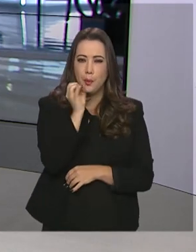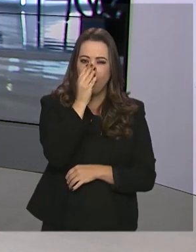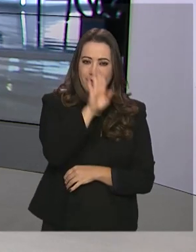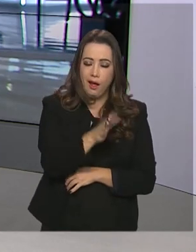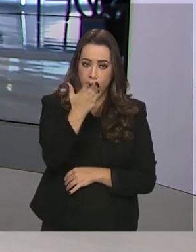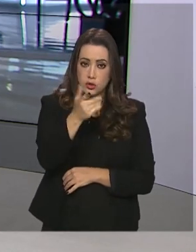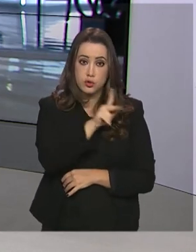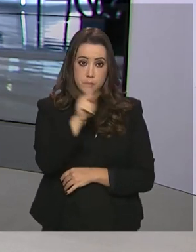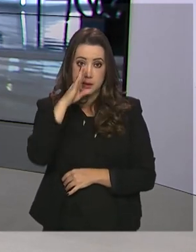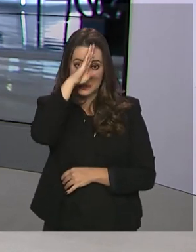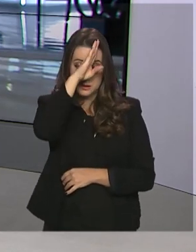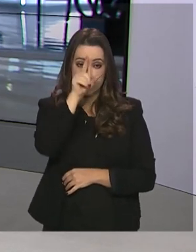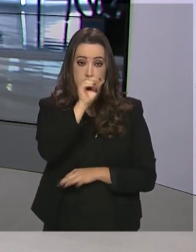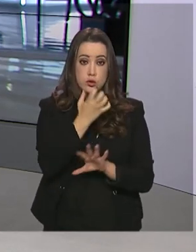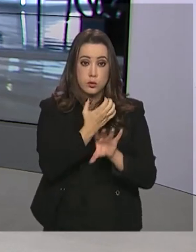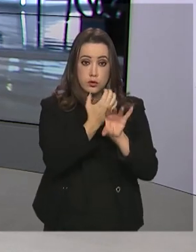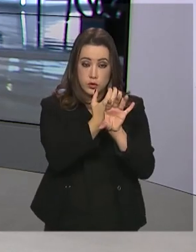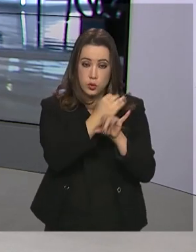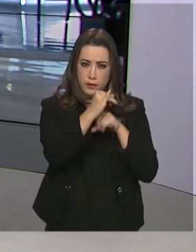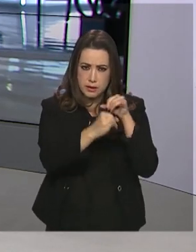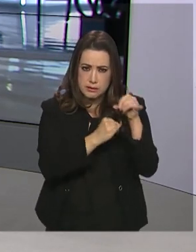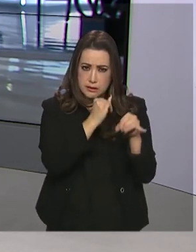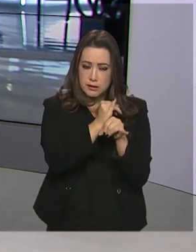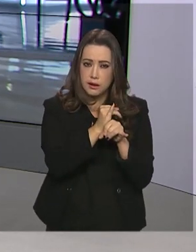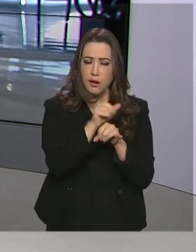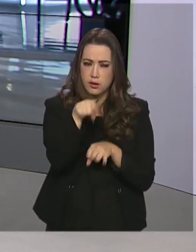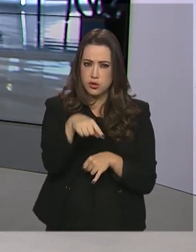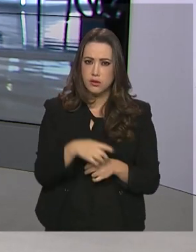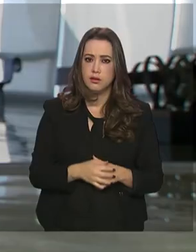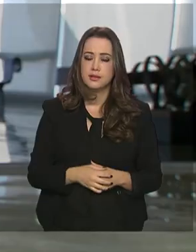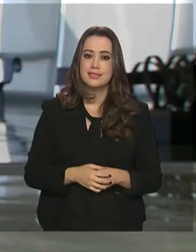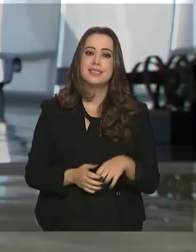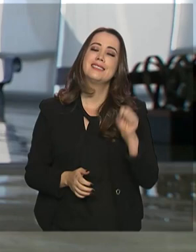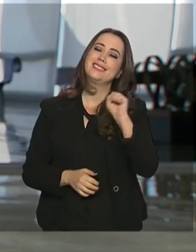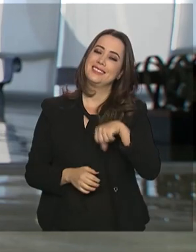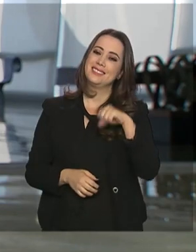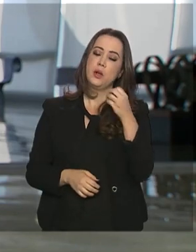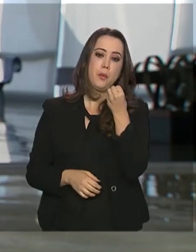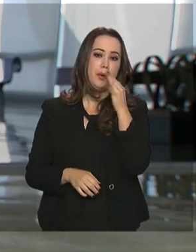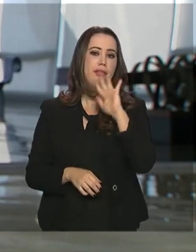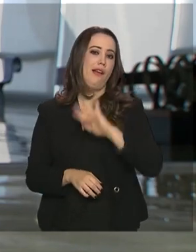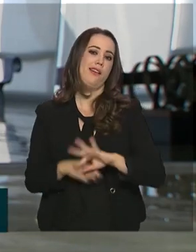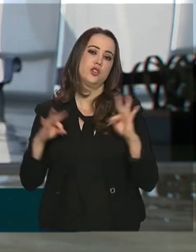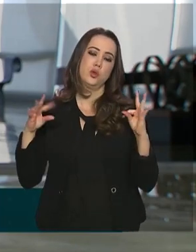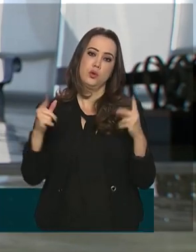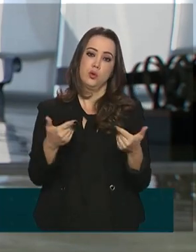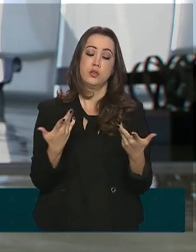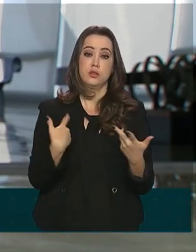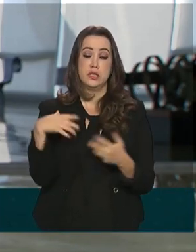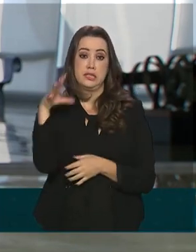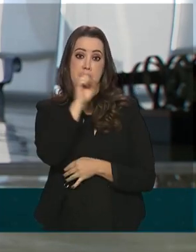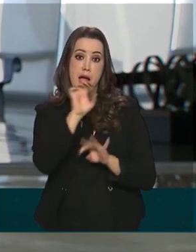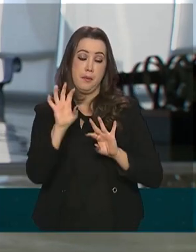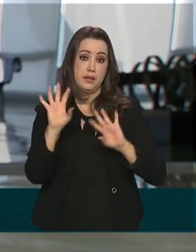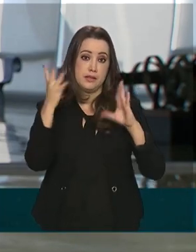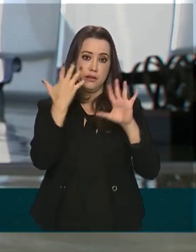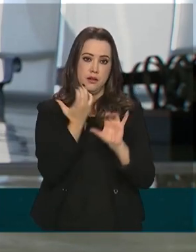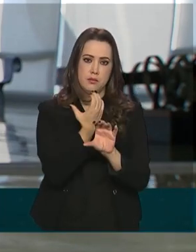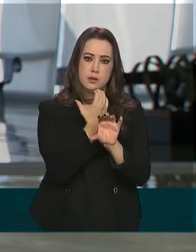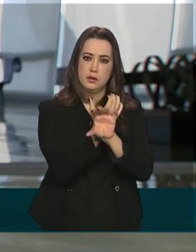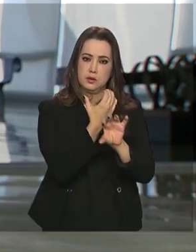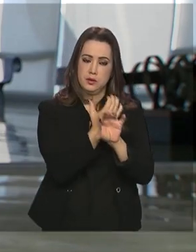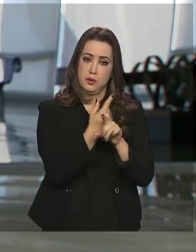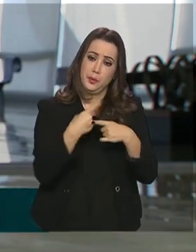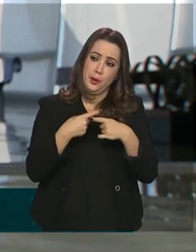participou por videoconferência, foi isso? Oi, Carol, foi isso mesmo. Boa tarde para você, boa tarde a todos. Na rápida cerimônia virtual,